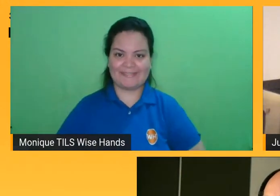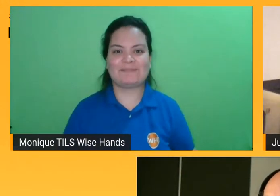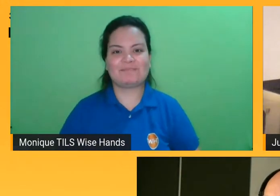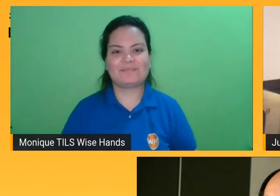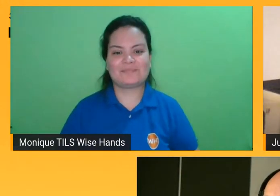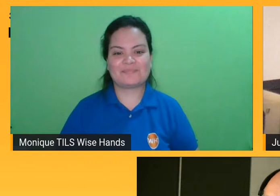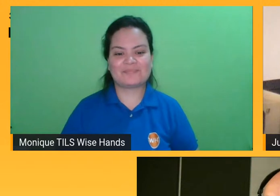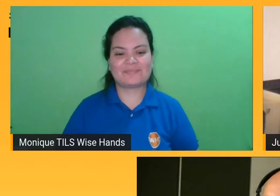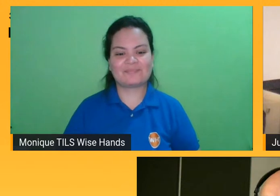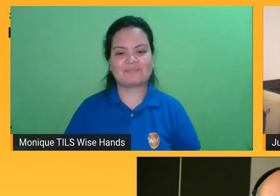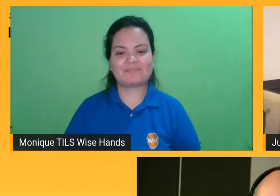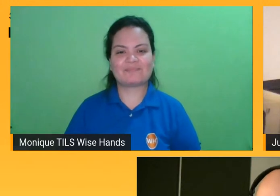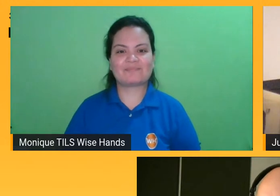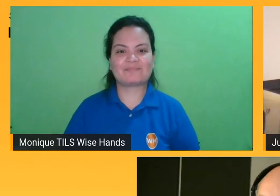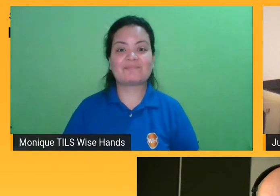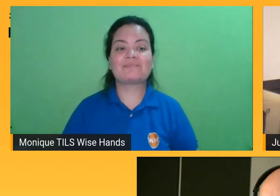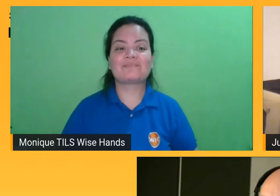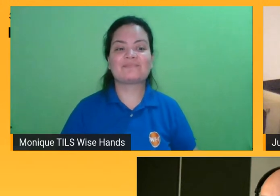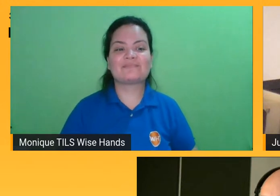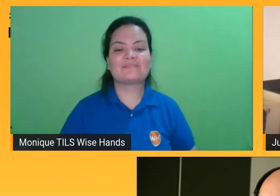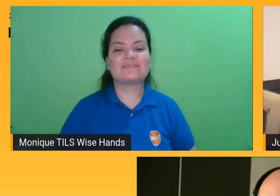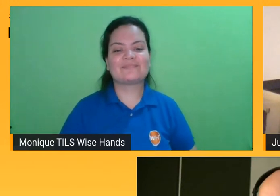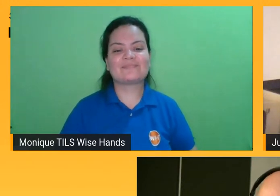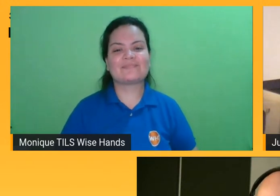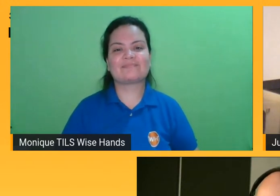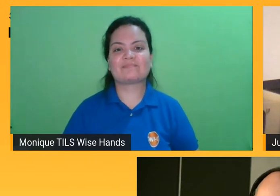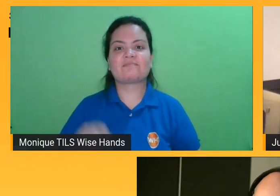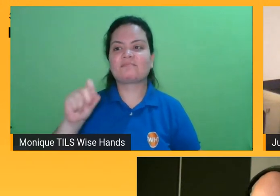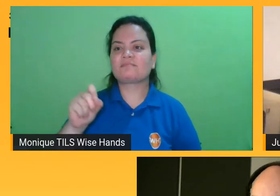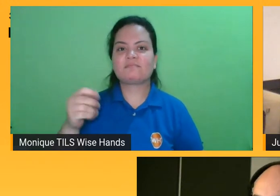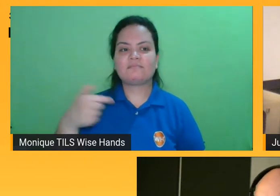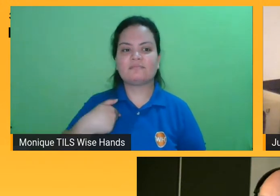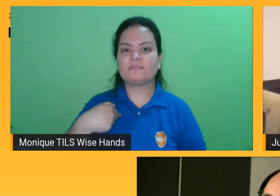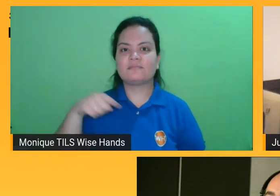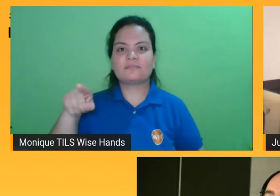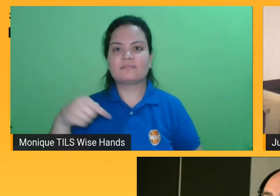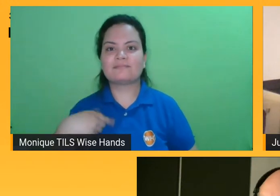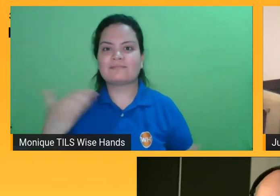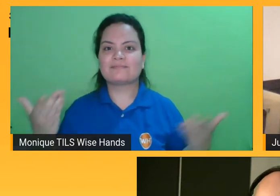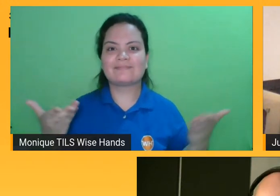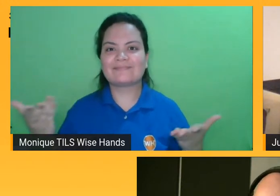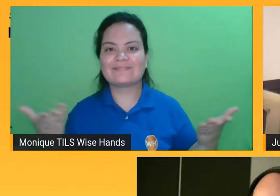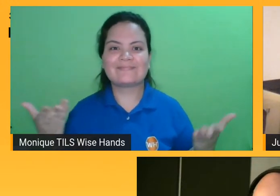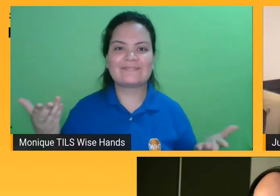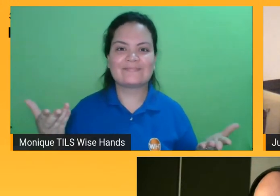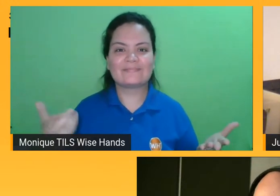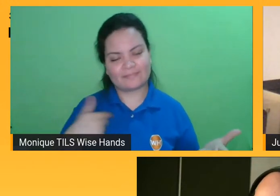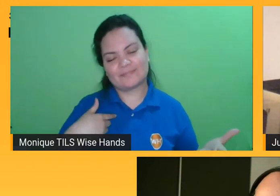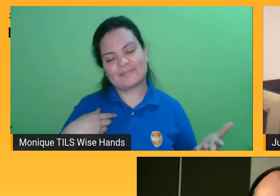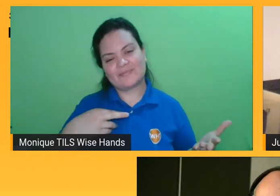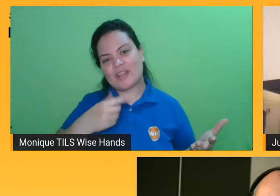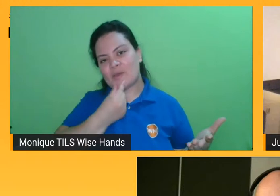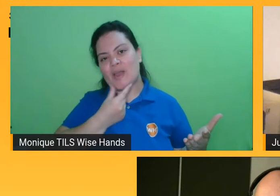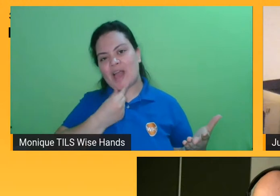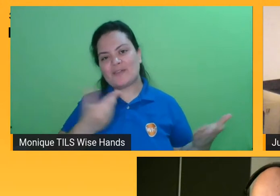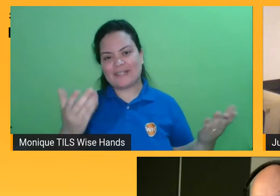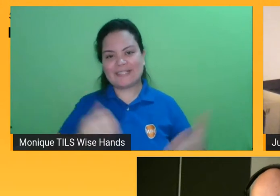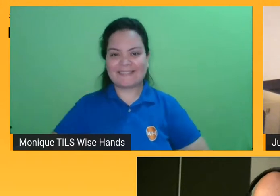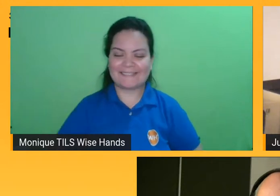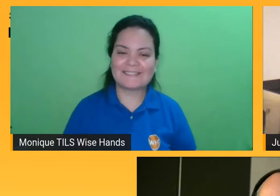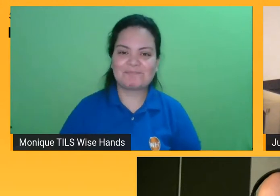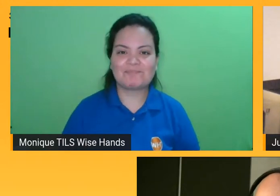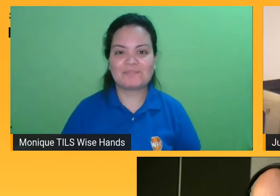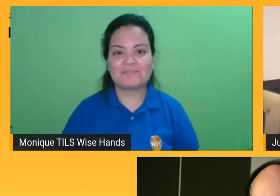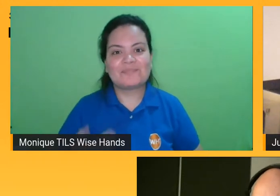Começa aí, Rafael. Pode ir? Se quer que eu vou, eu posso ir. Bom, vamos lá. Bom, primeiramente,